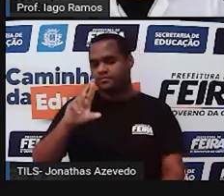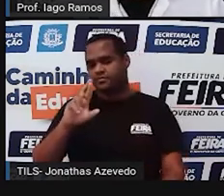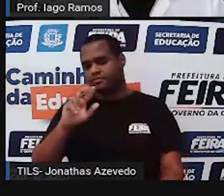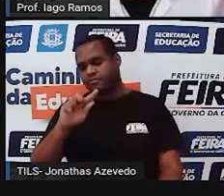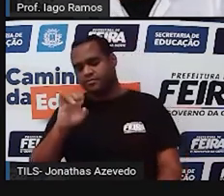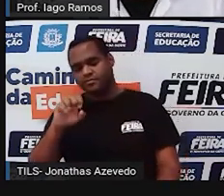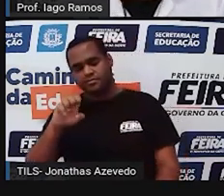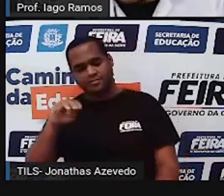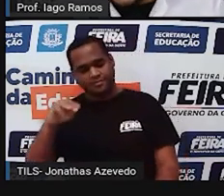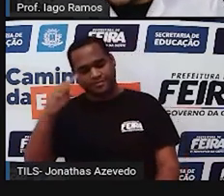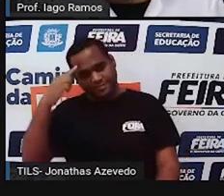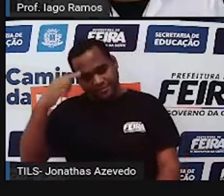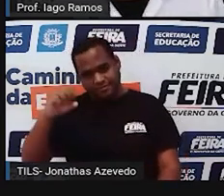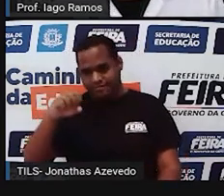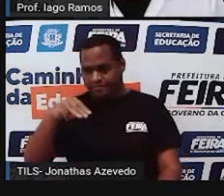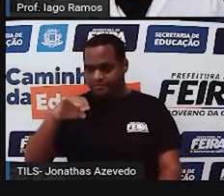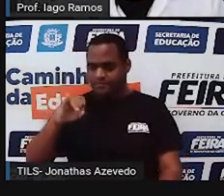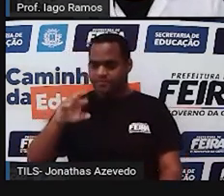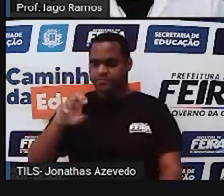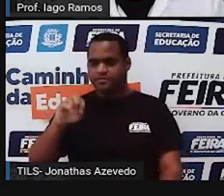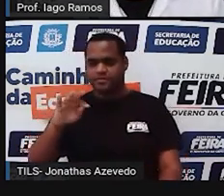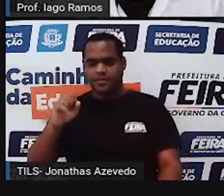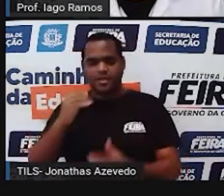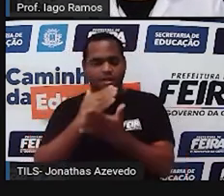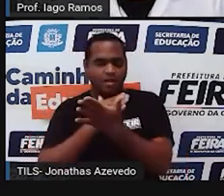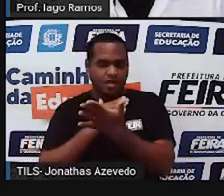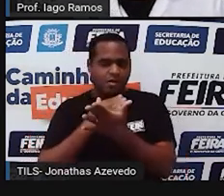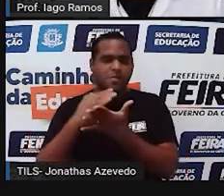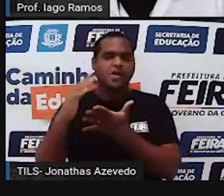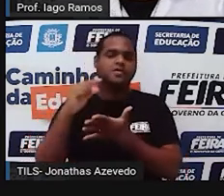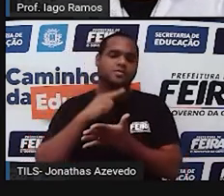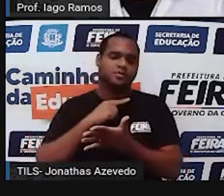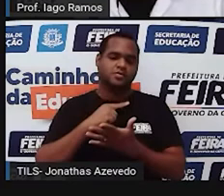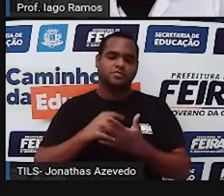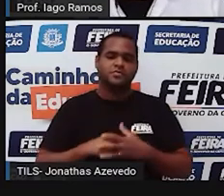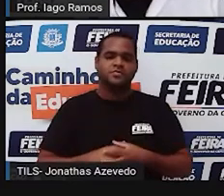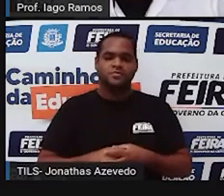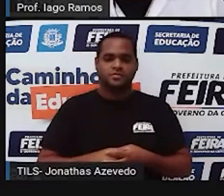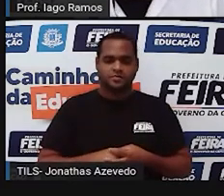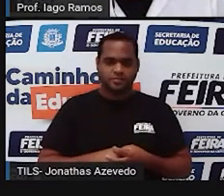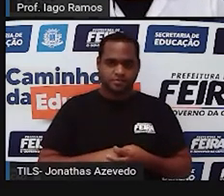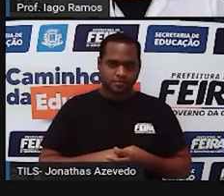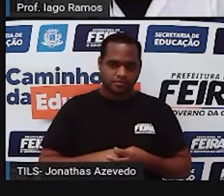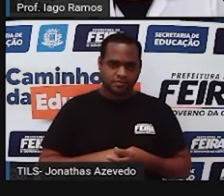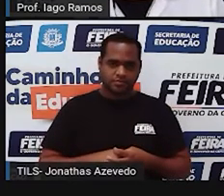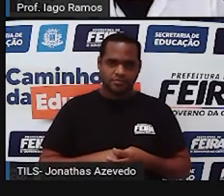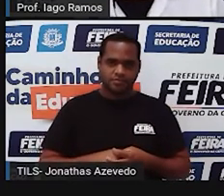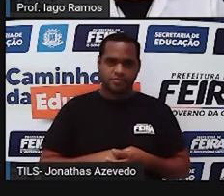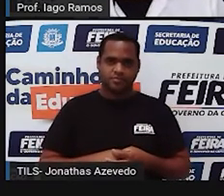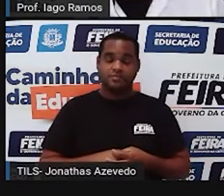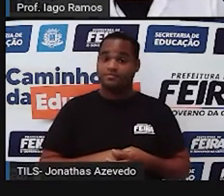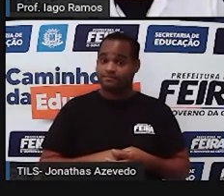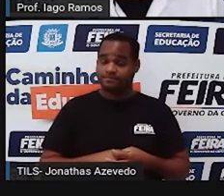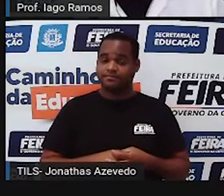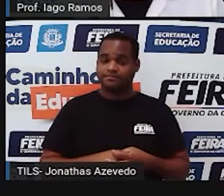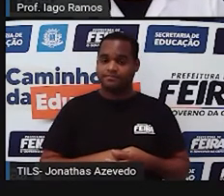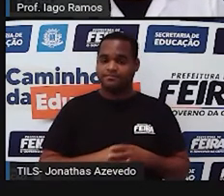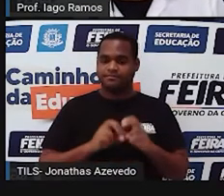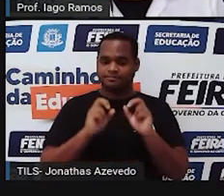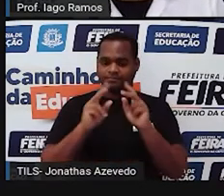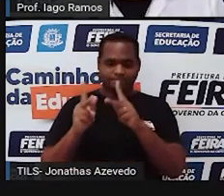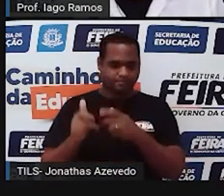né? Porque é onde as semirretas começam. Origem é começo. Beleza? Pronto.